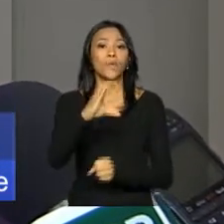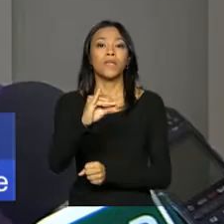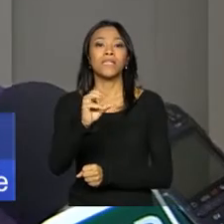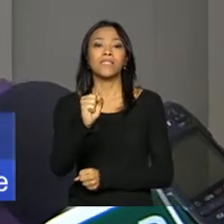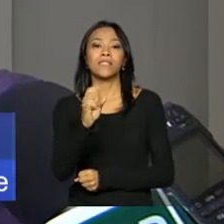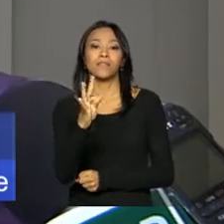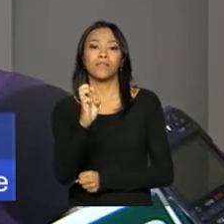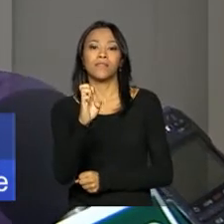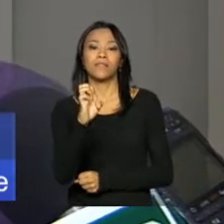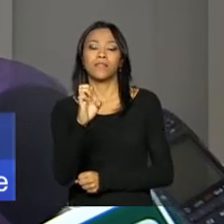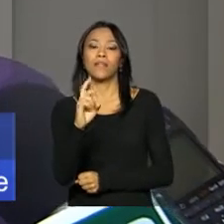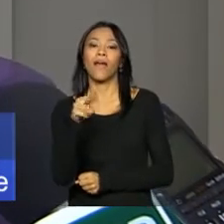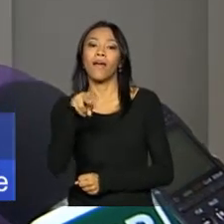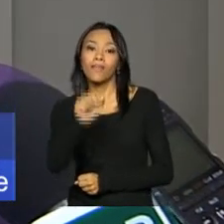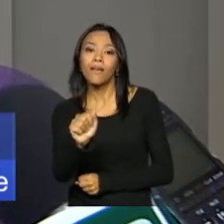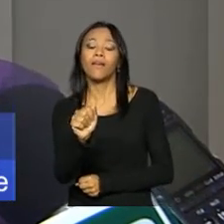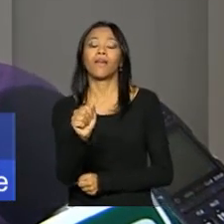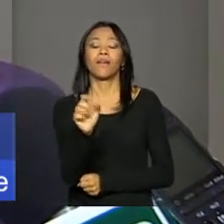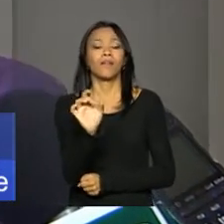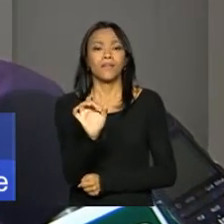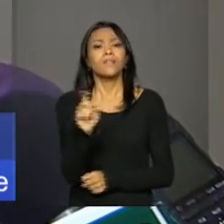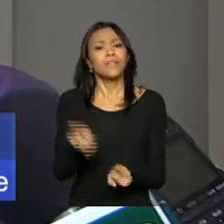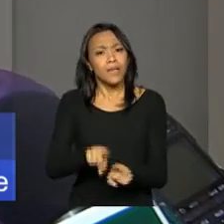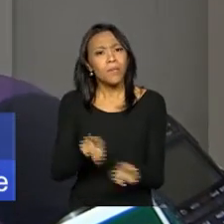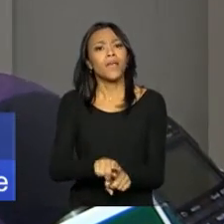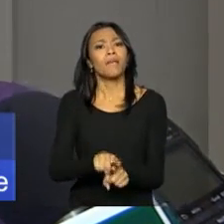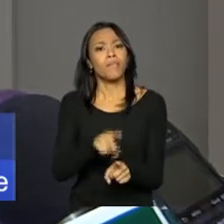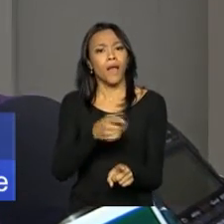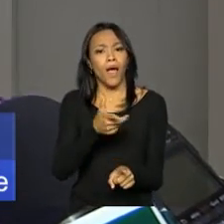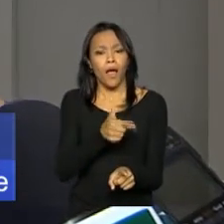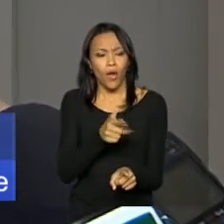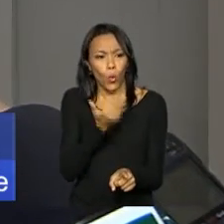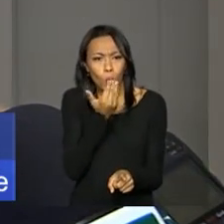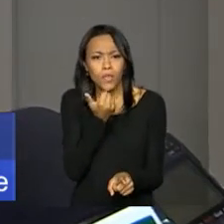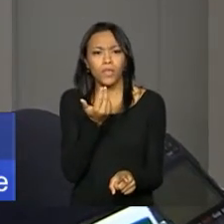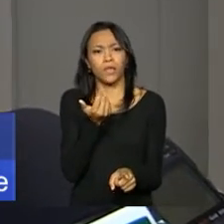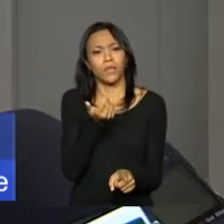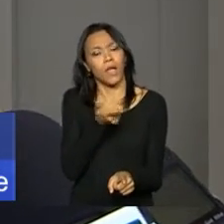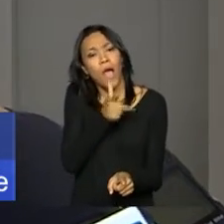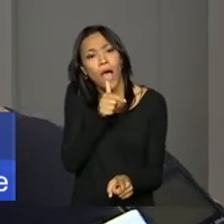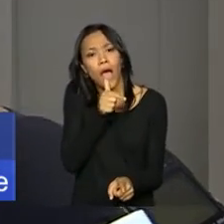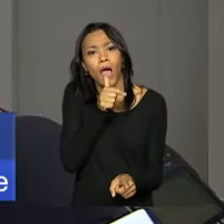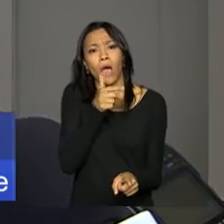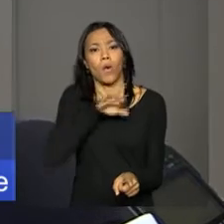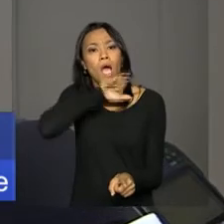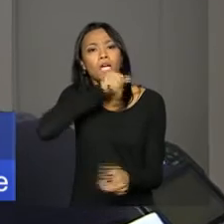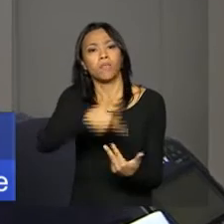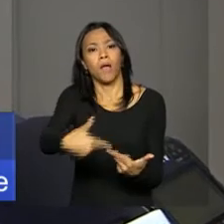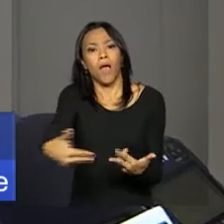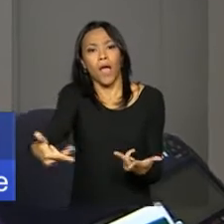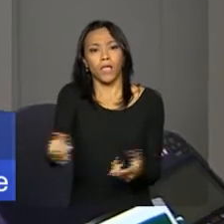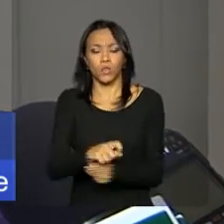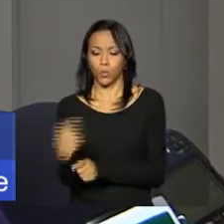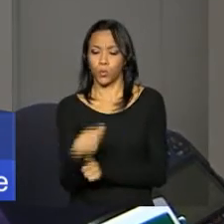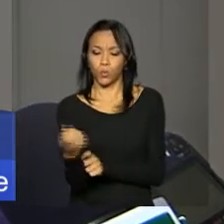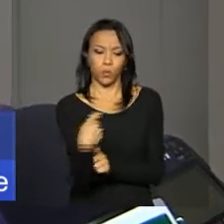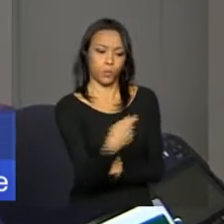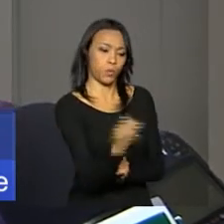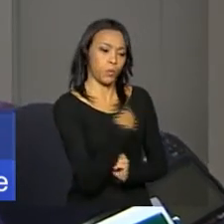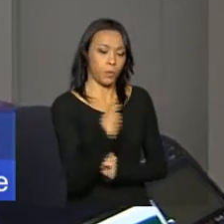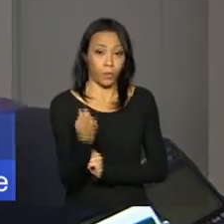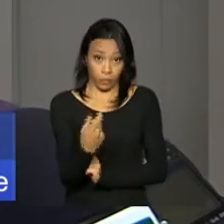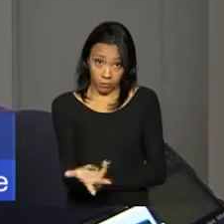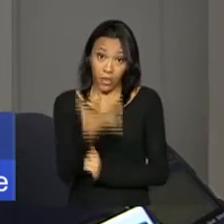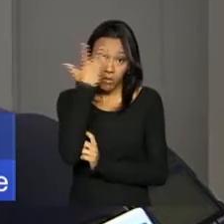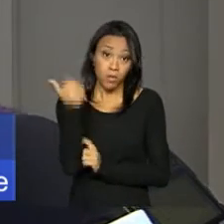água para beber, mas também cisternas para a produção, que é água para os animais, água para a pequena irrigação, garantindo que esse